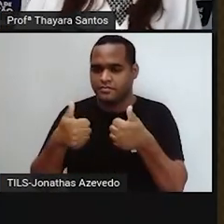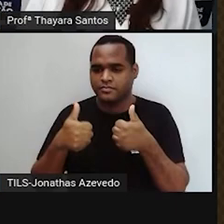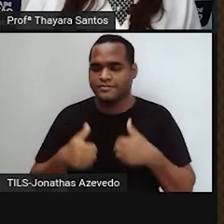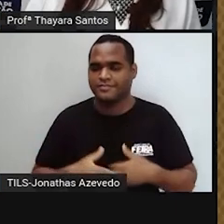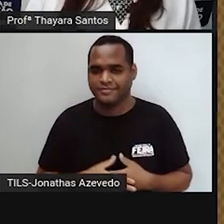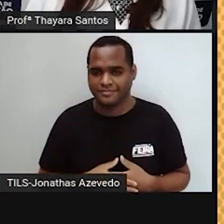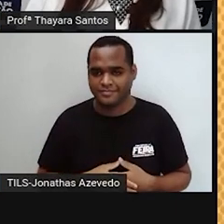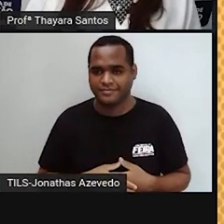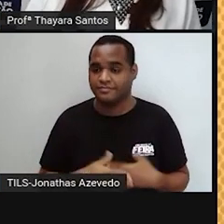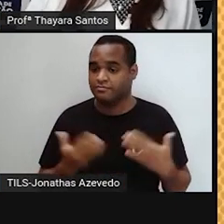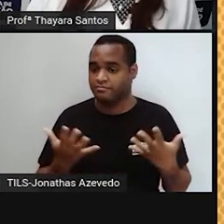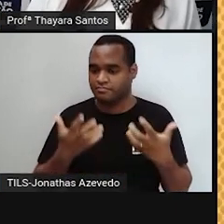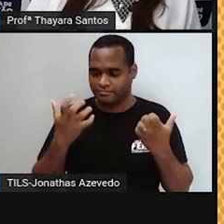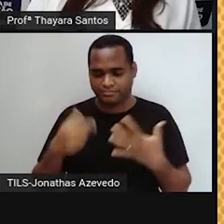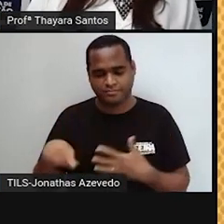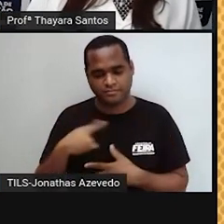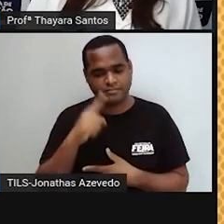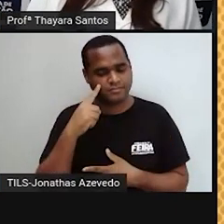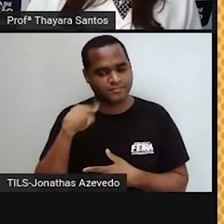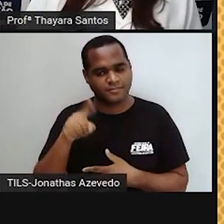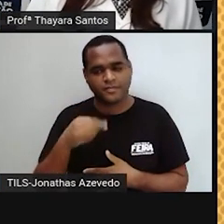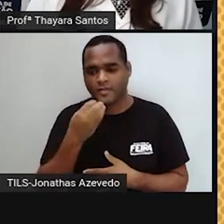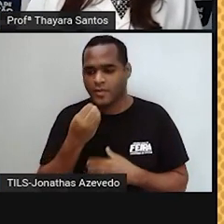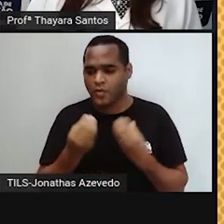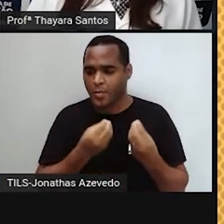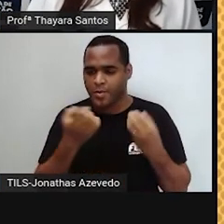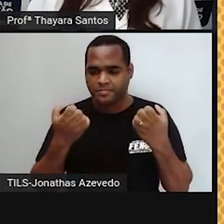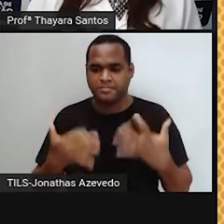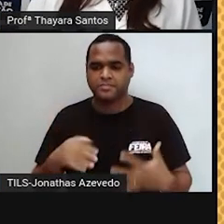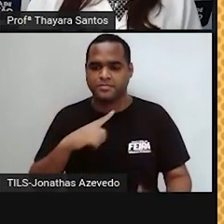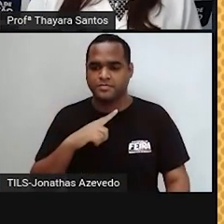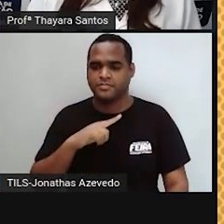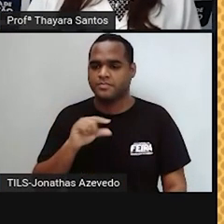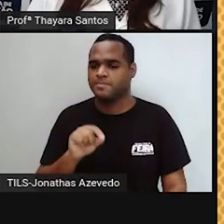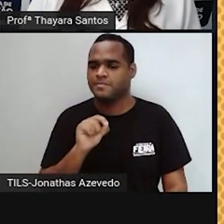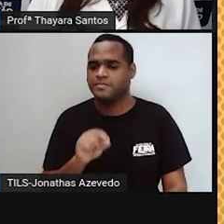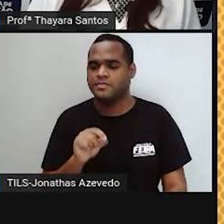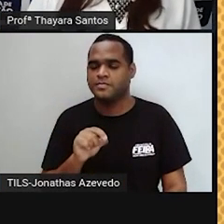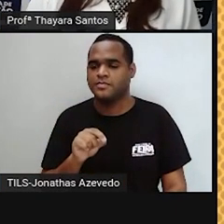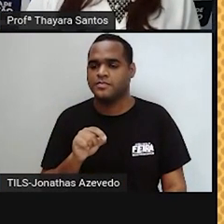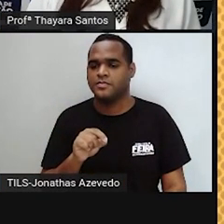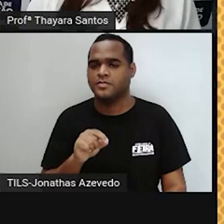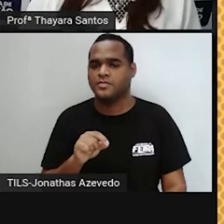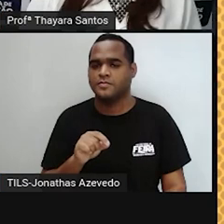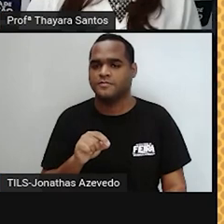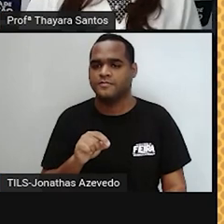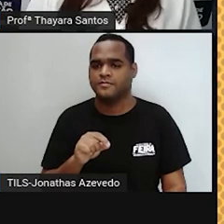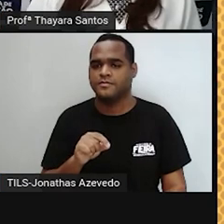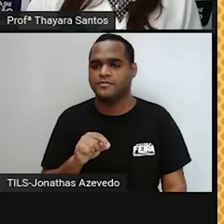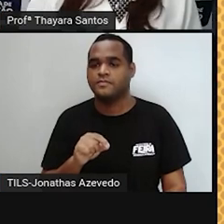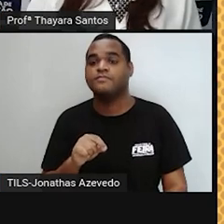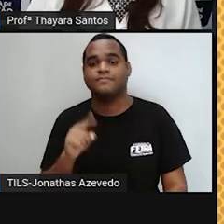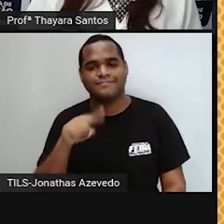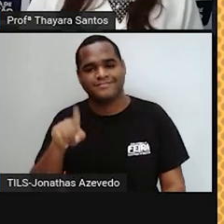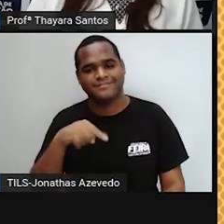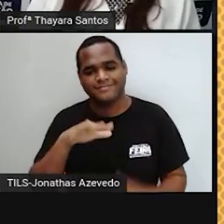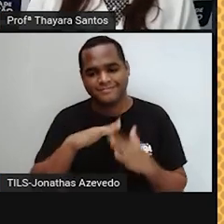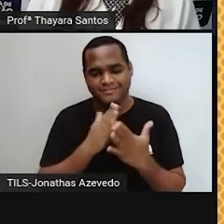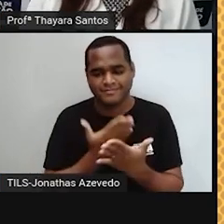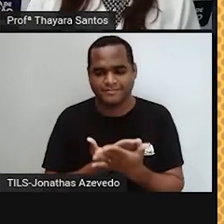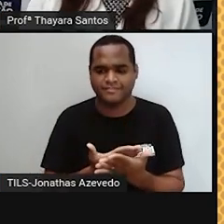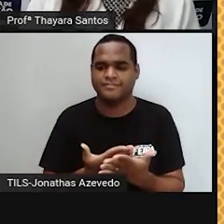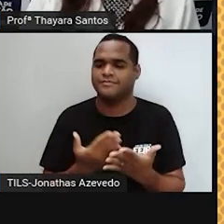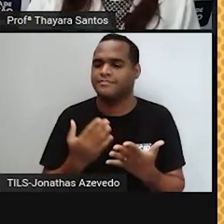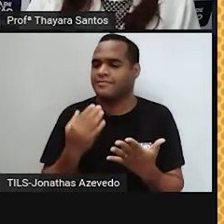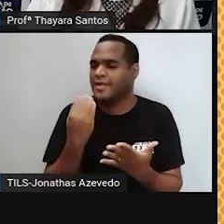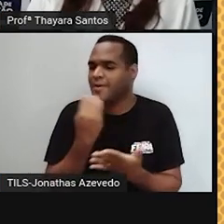Por hoje, nós vamos ficar por aqui, mas vocês vão continuar com os professores de vocês, na escola de vocês. Aproveitem esse